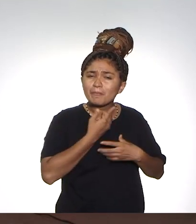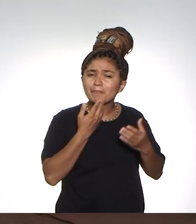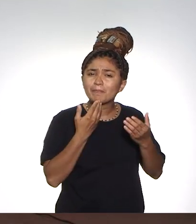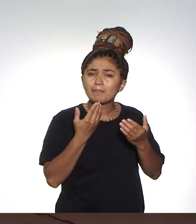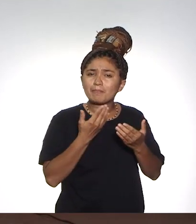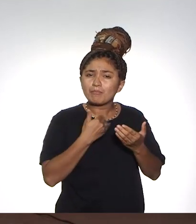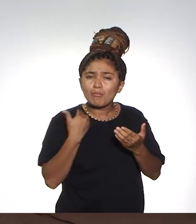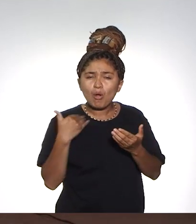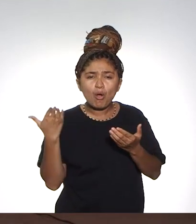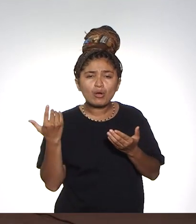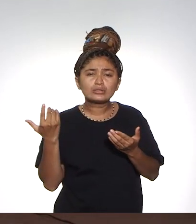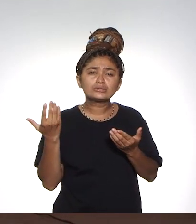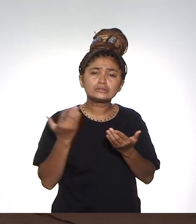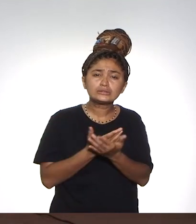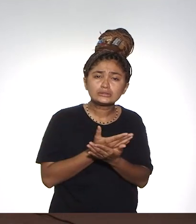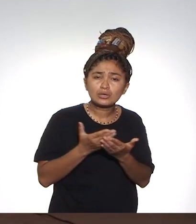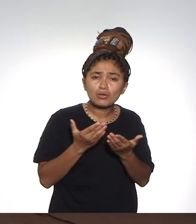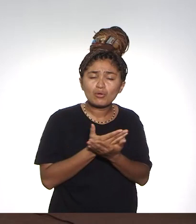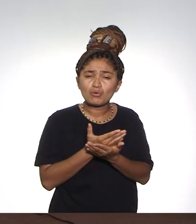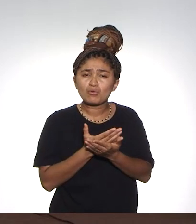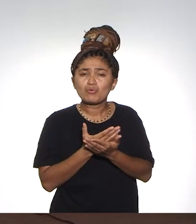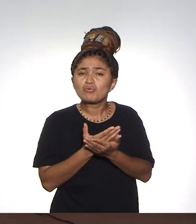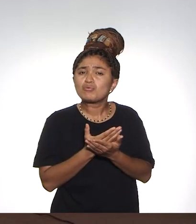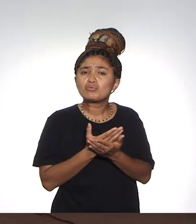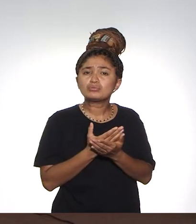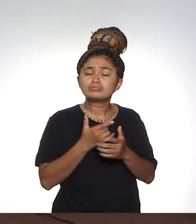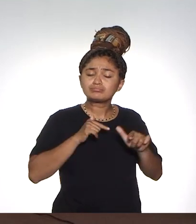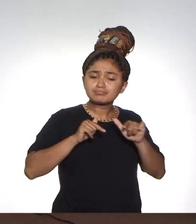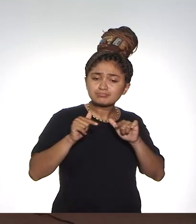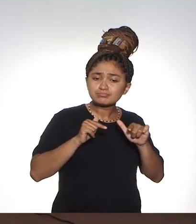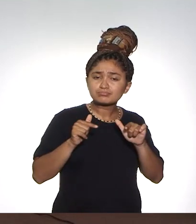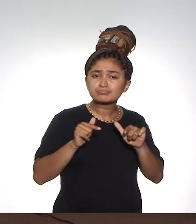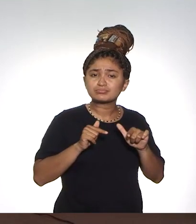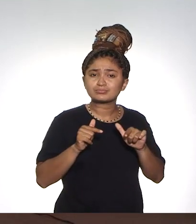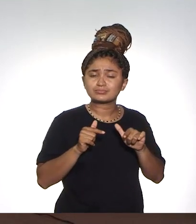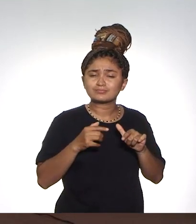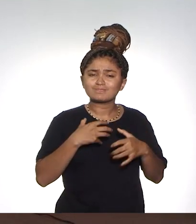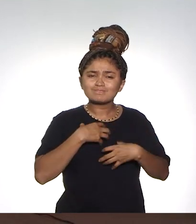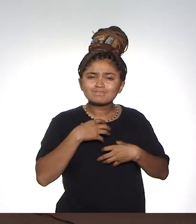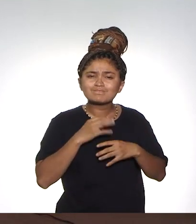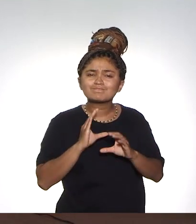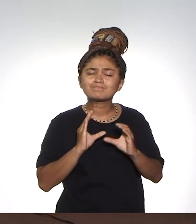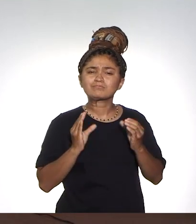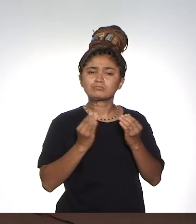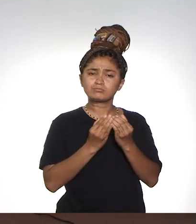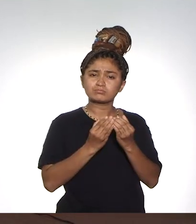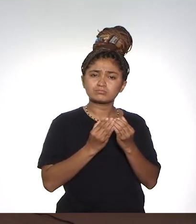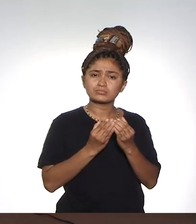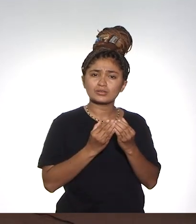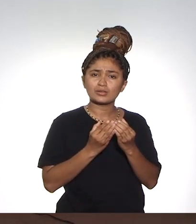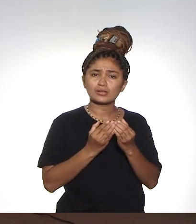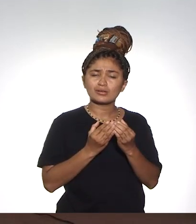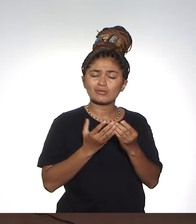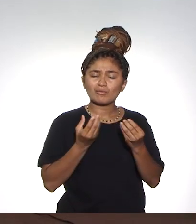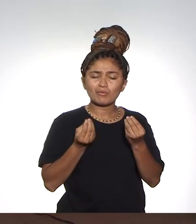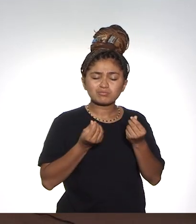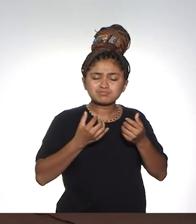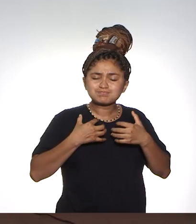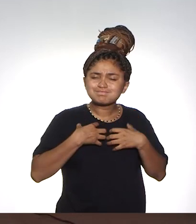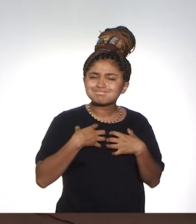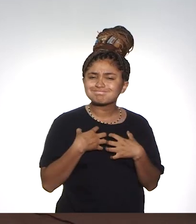que nós temos com a perda de alguns servidores, que foi muito sentido na comunidade. isso abala